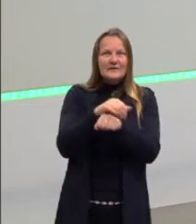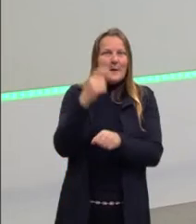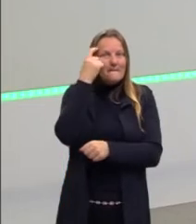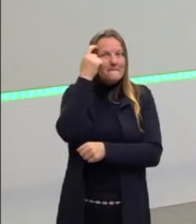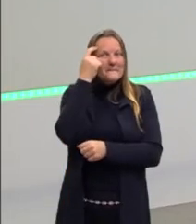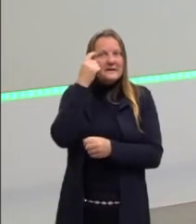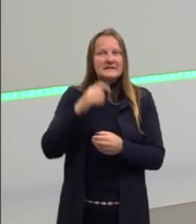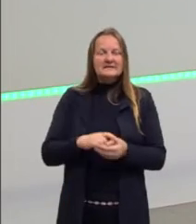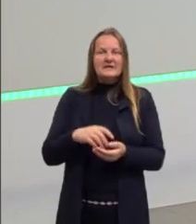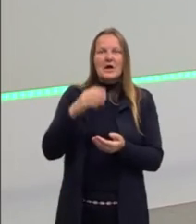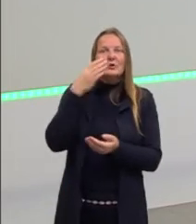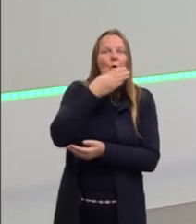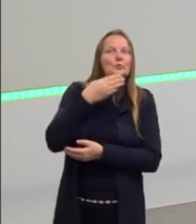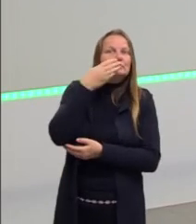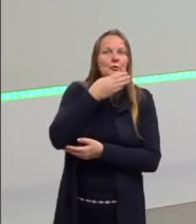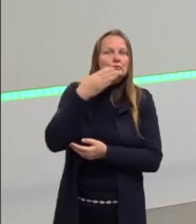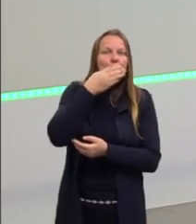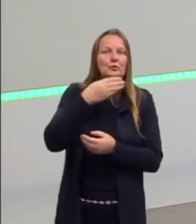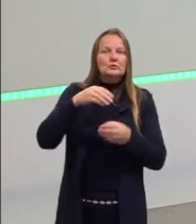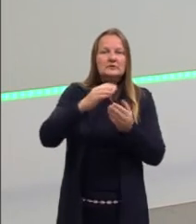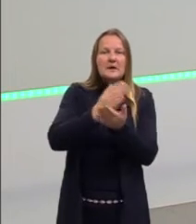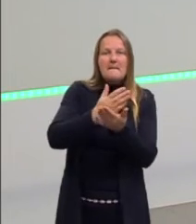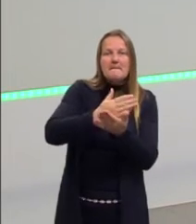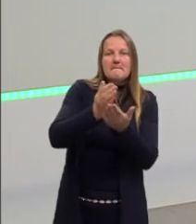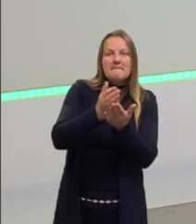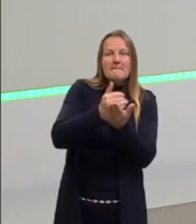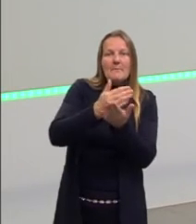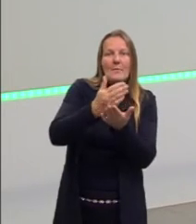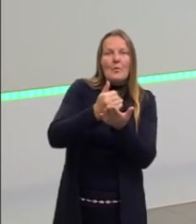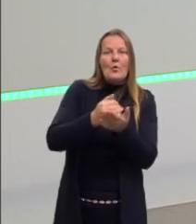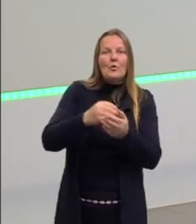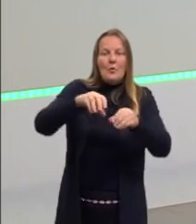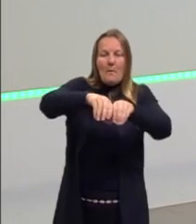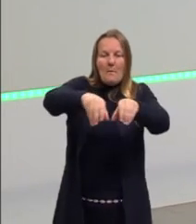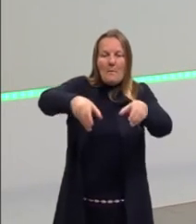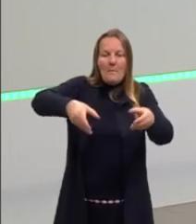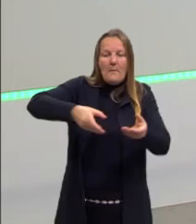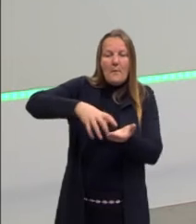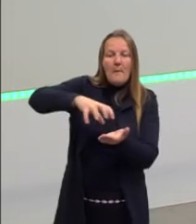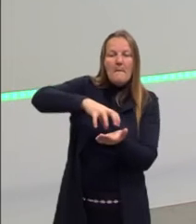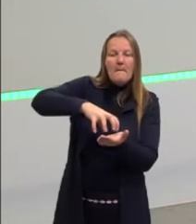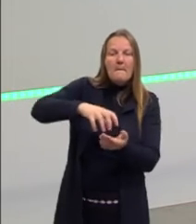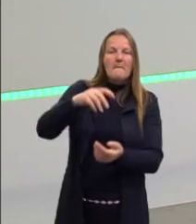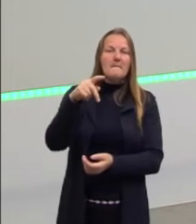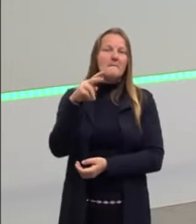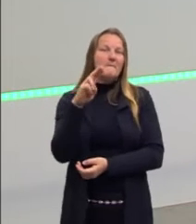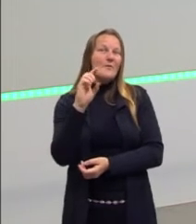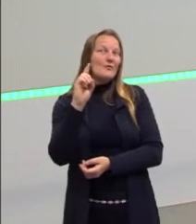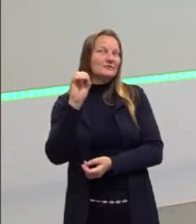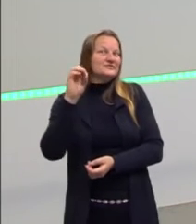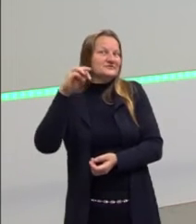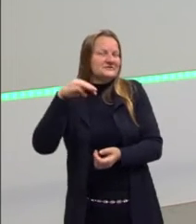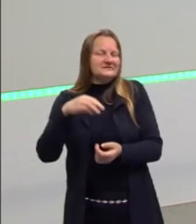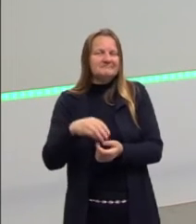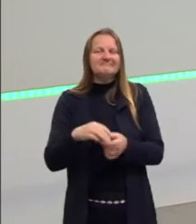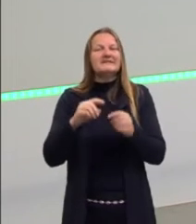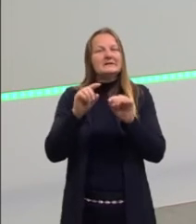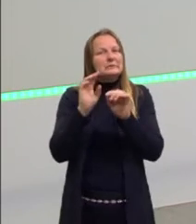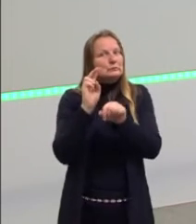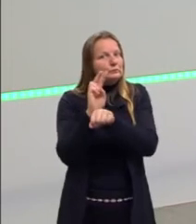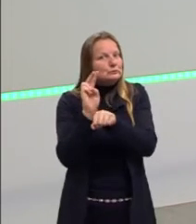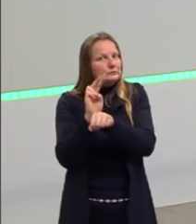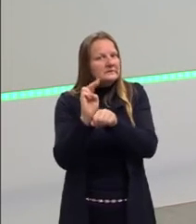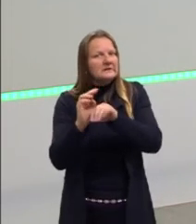mente o quê? Doce, torta, pudim, já me deu até água na boca. Mas optar, então, por frutas. E